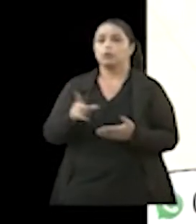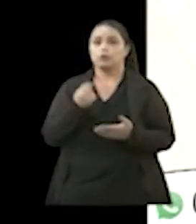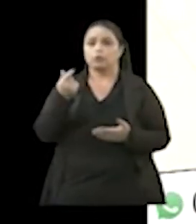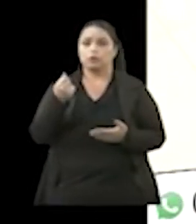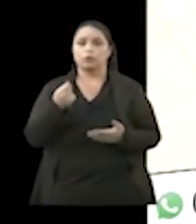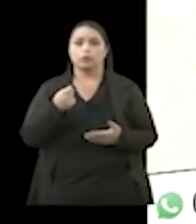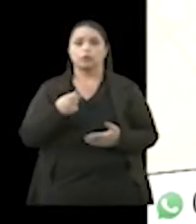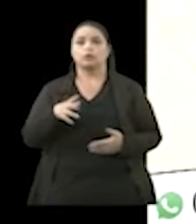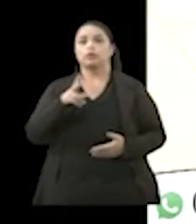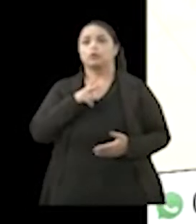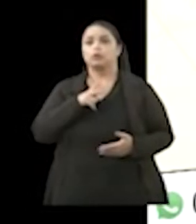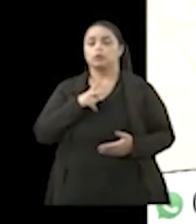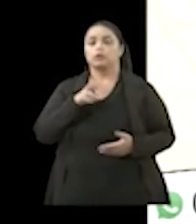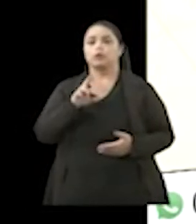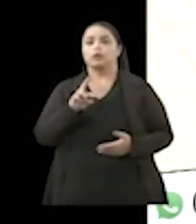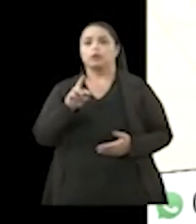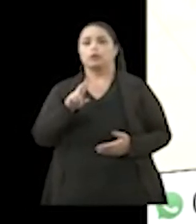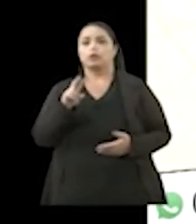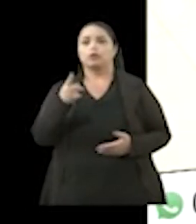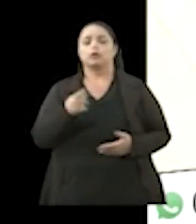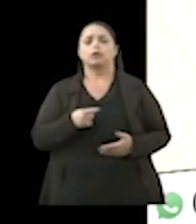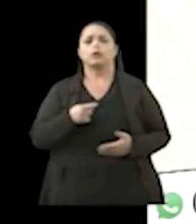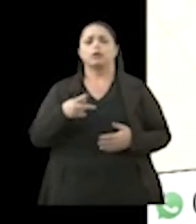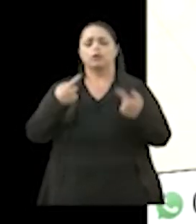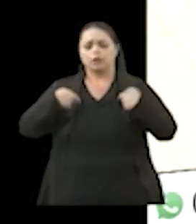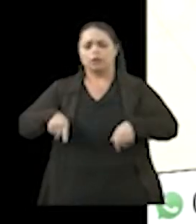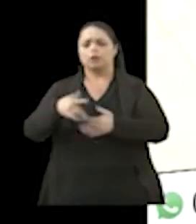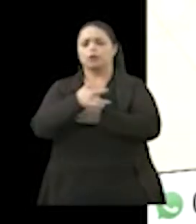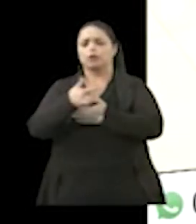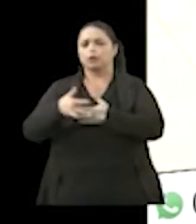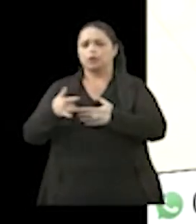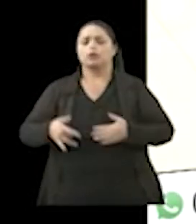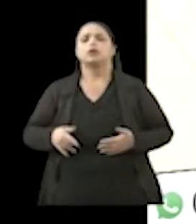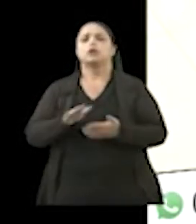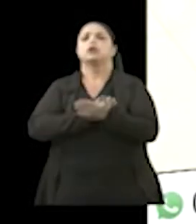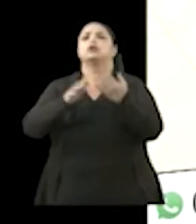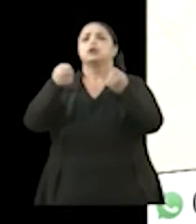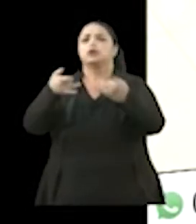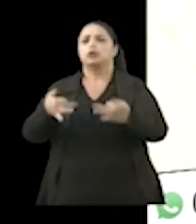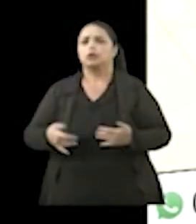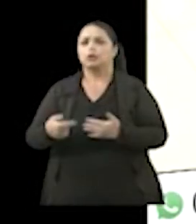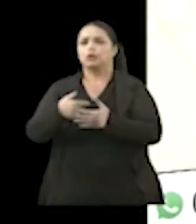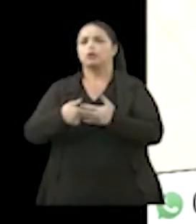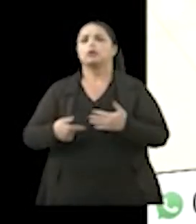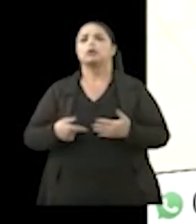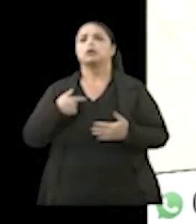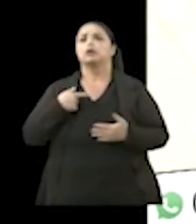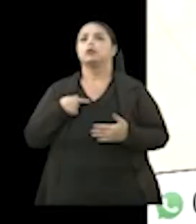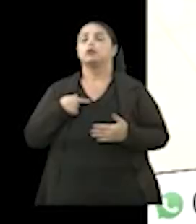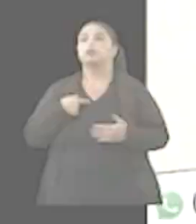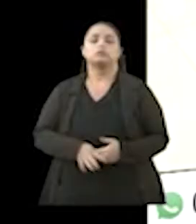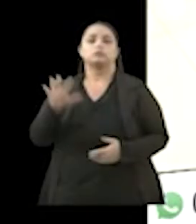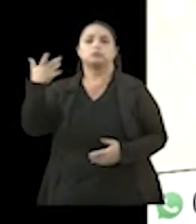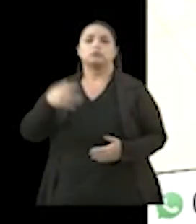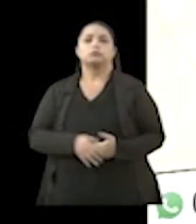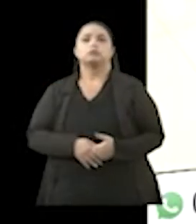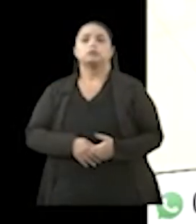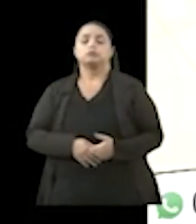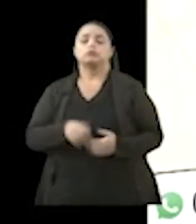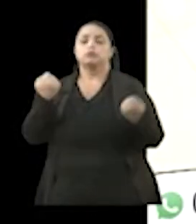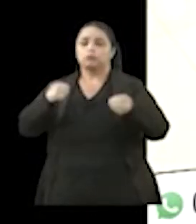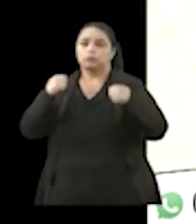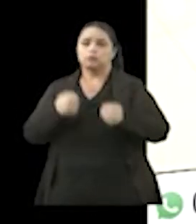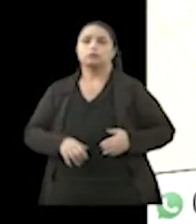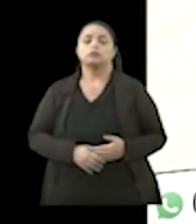pessoal, RH, exames, mas nada que justificasse aquilo que nós ensinamos. Eu preciso